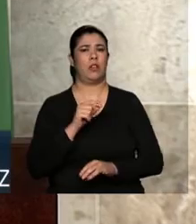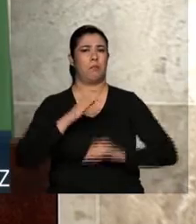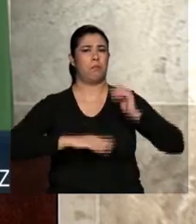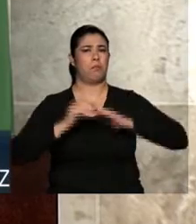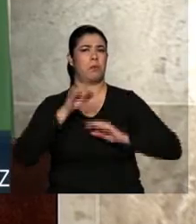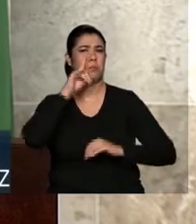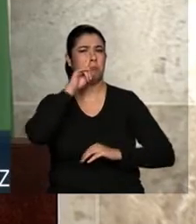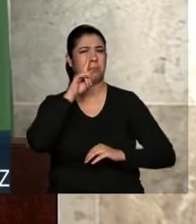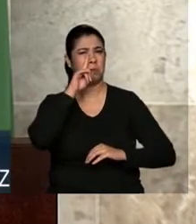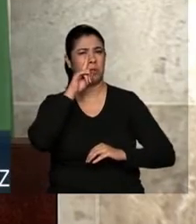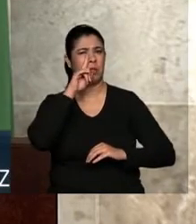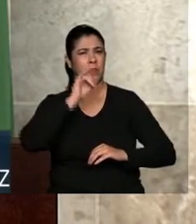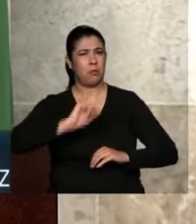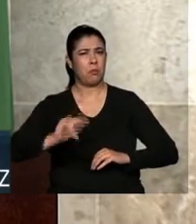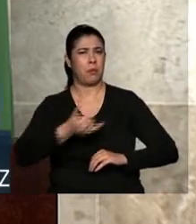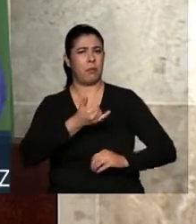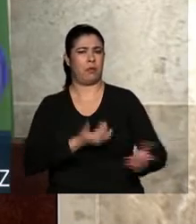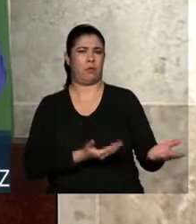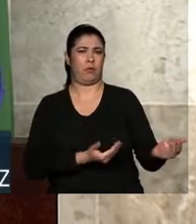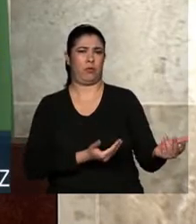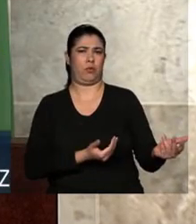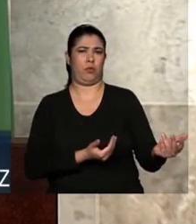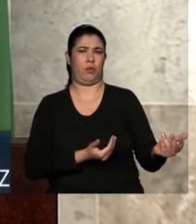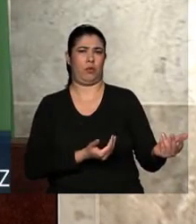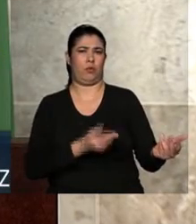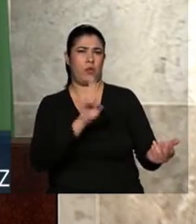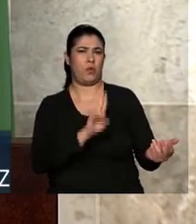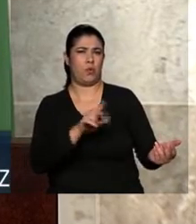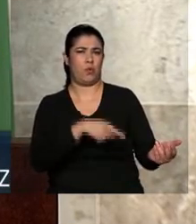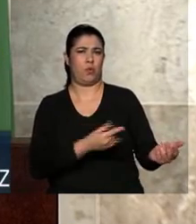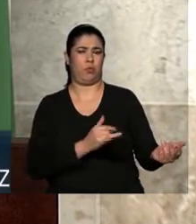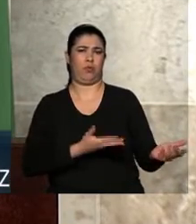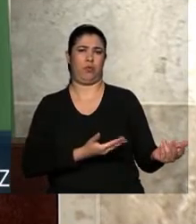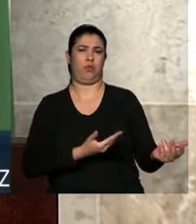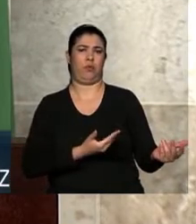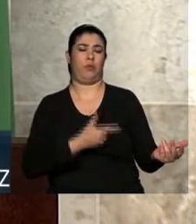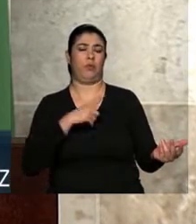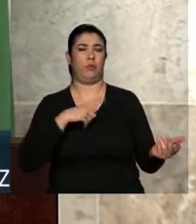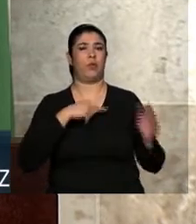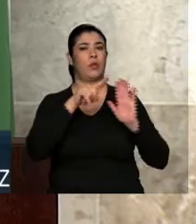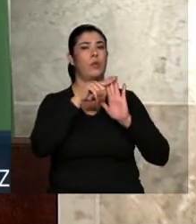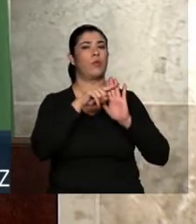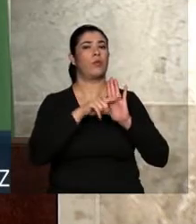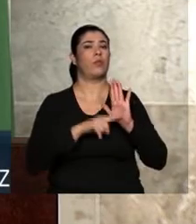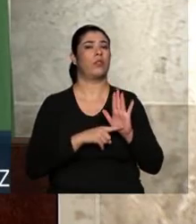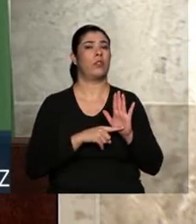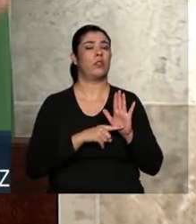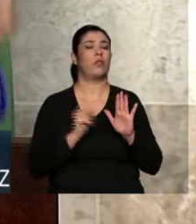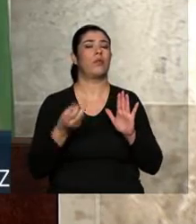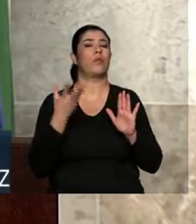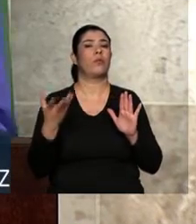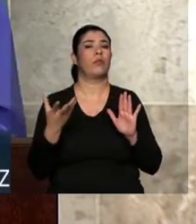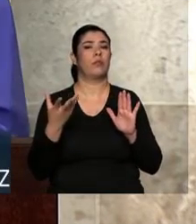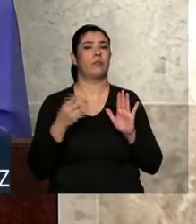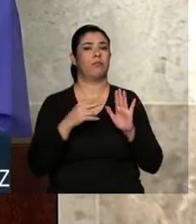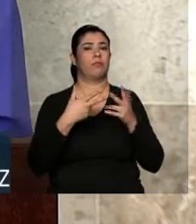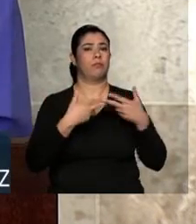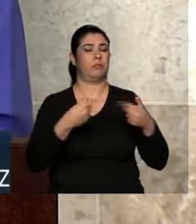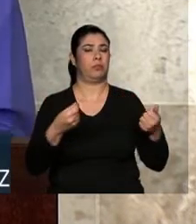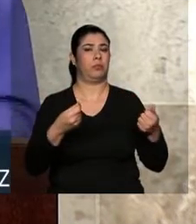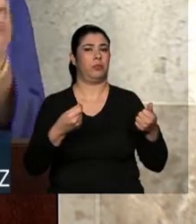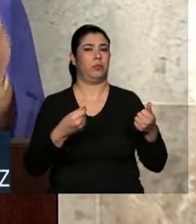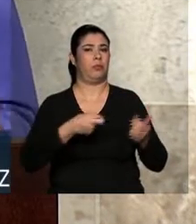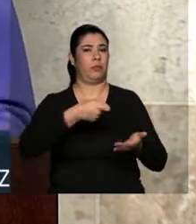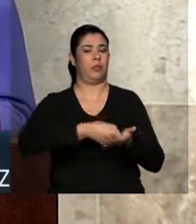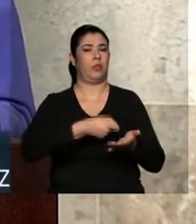Daí por quê? Nós temos um critério para começar esse programa, e o critério é justamente as